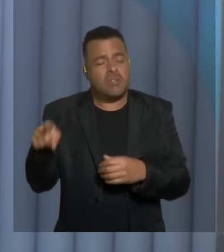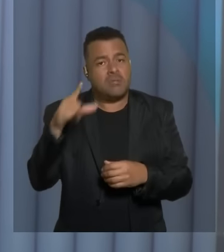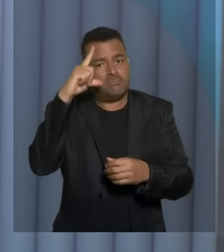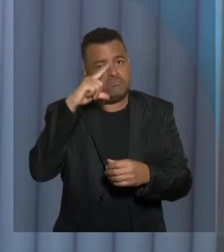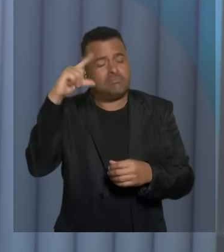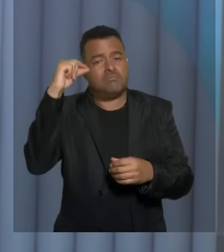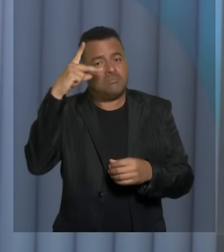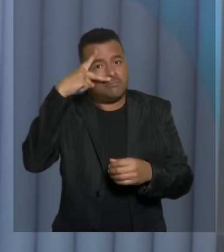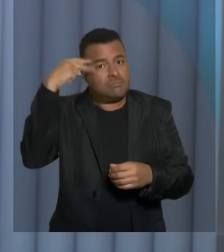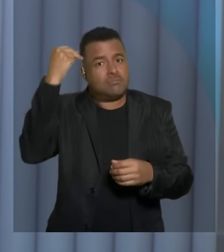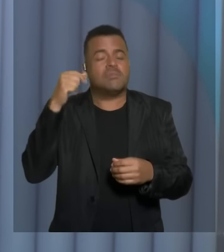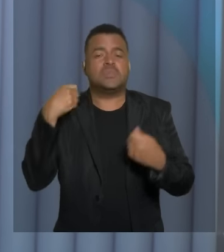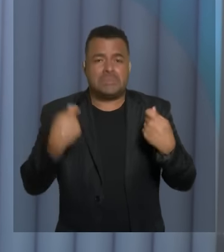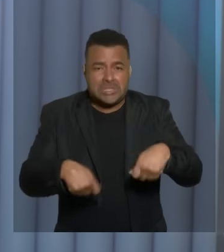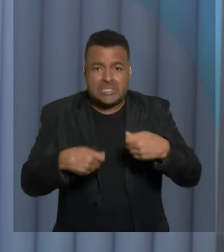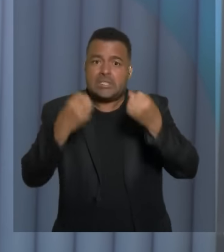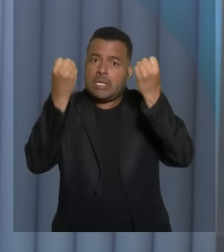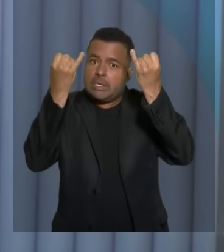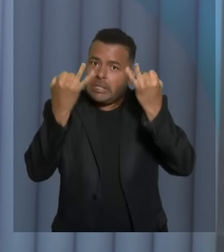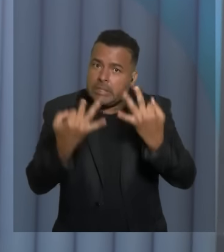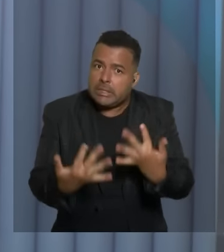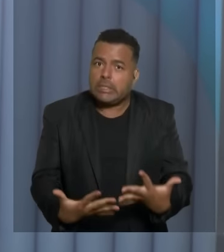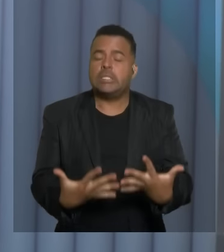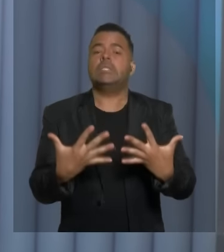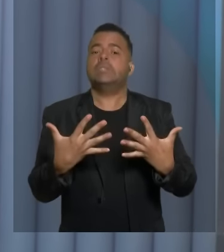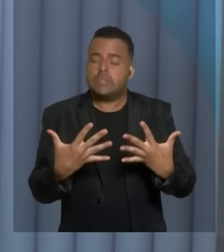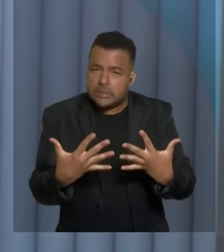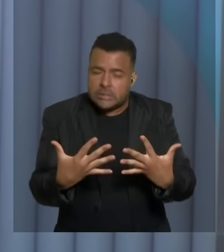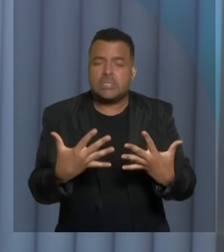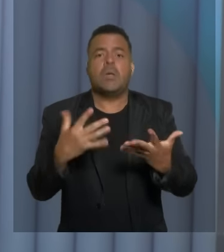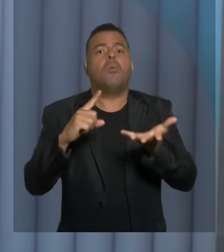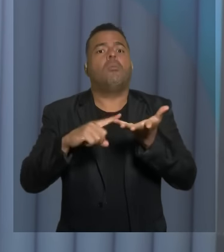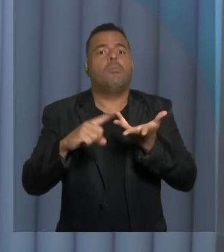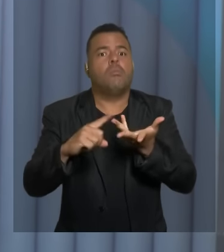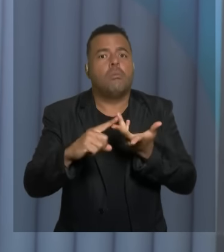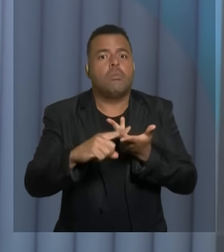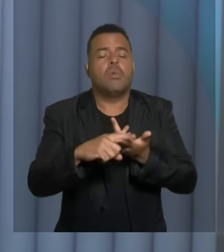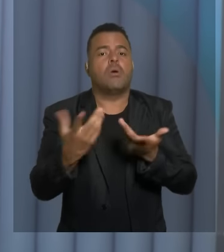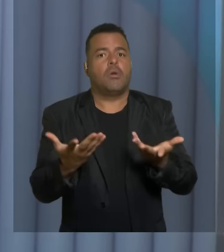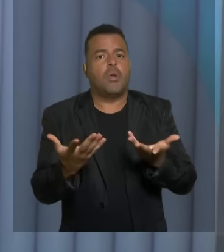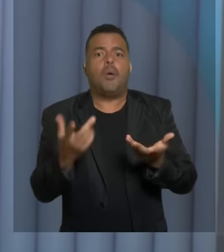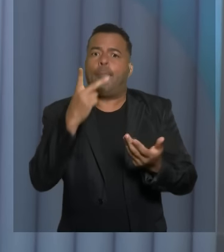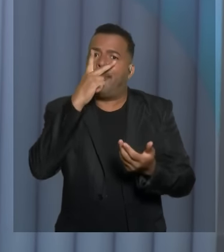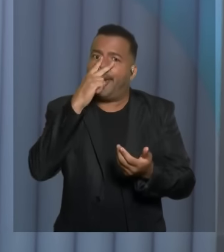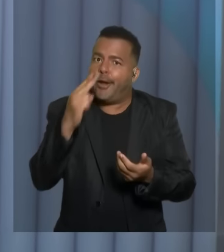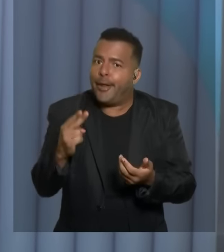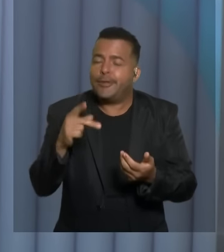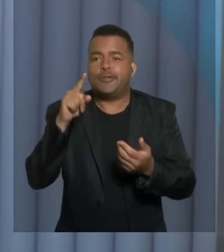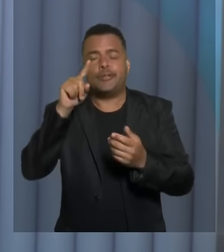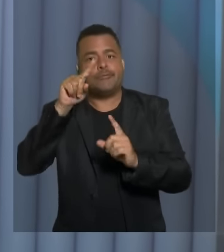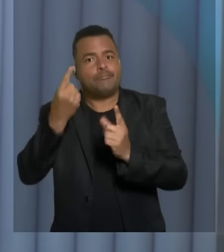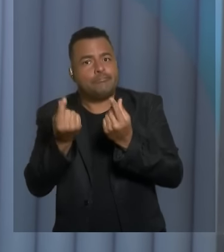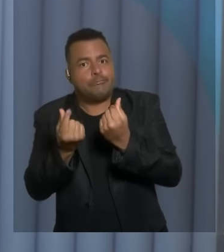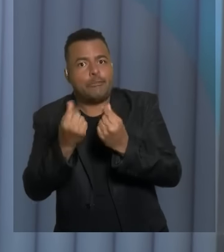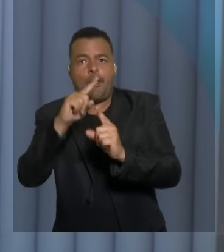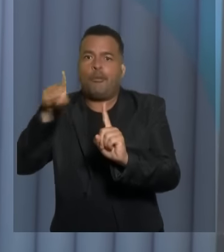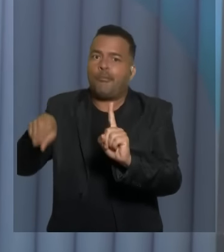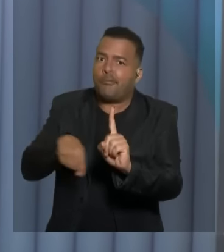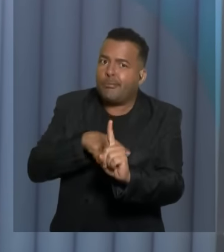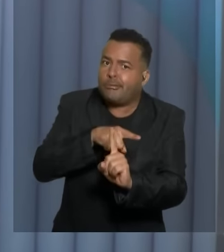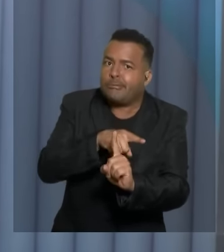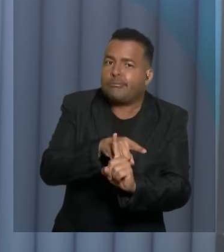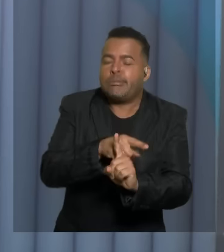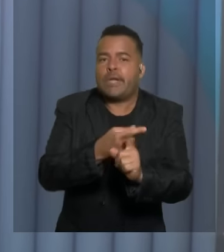prefeita deve esclarecimento desta suspeita de irregularidade, dessas denúncias